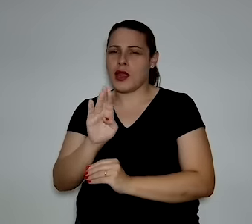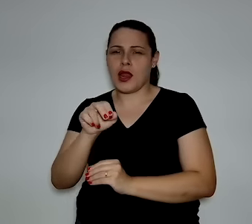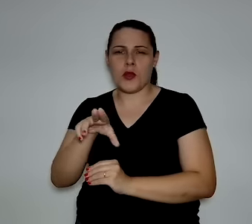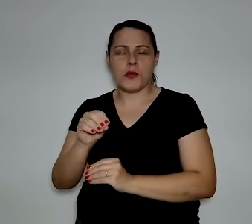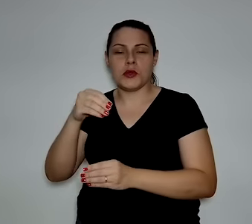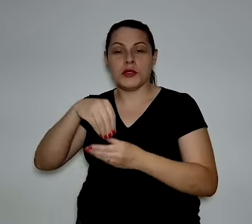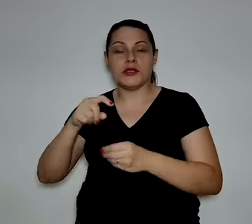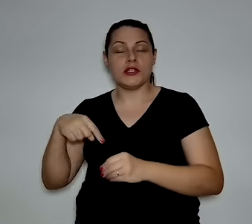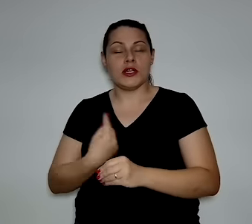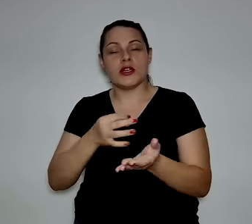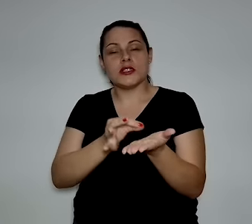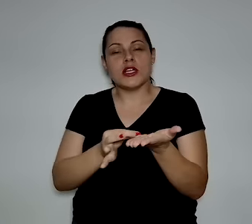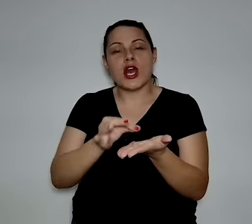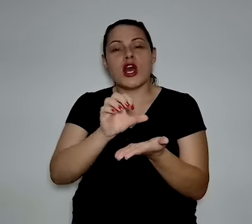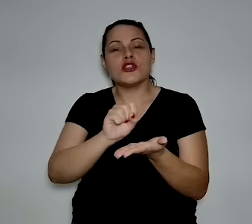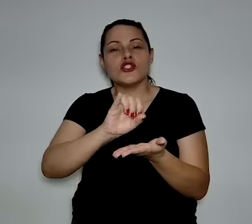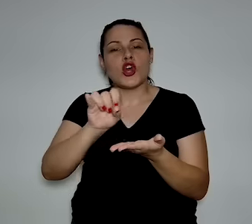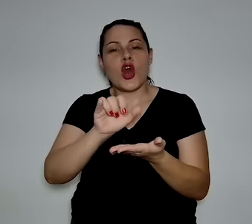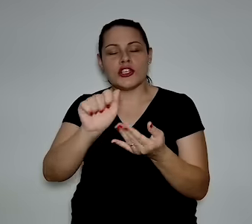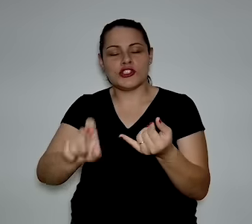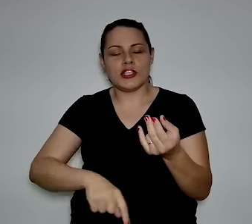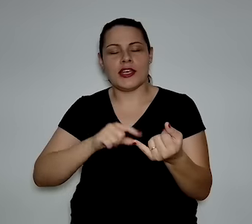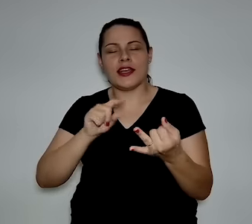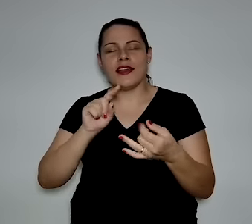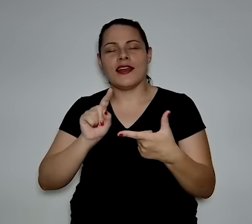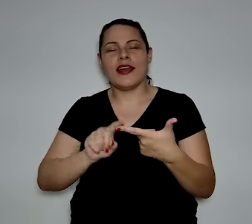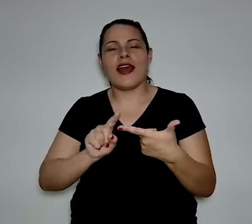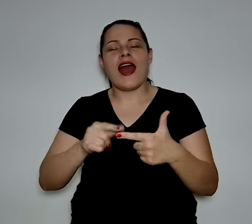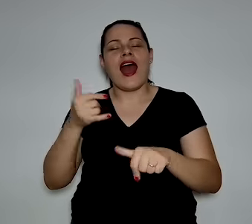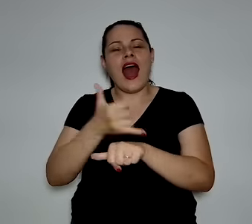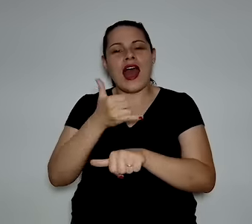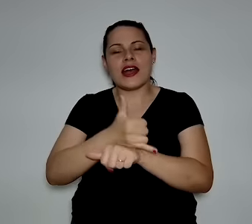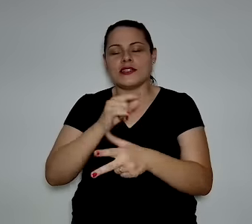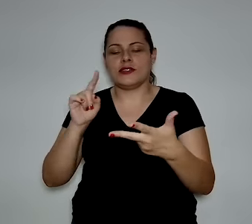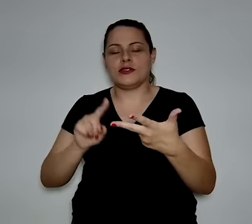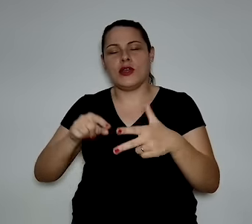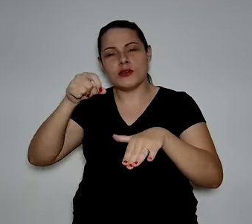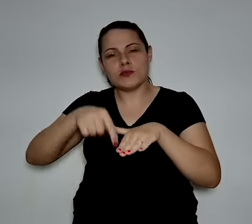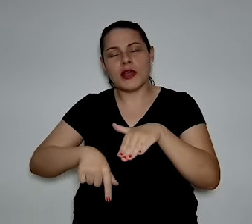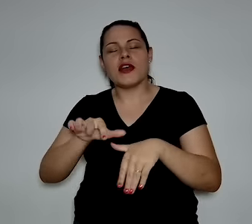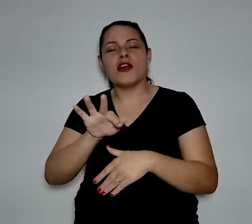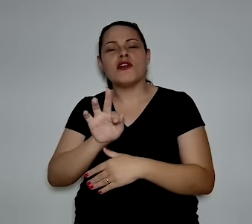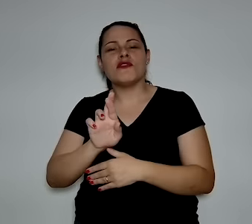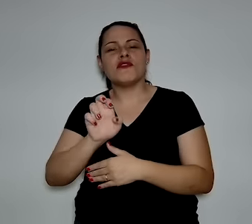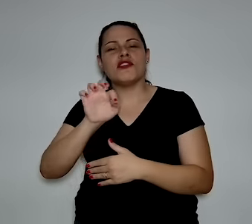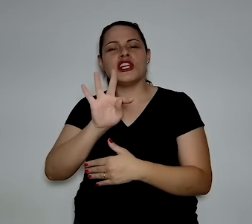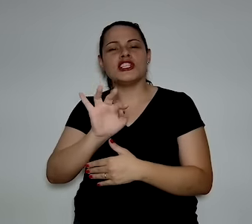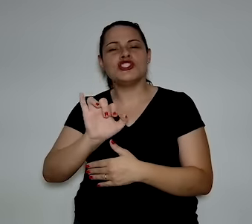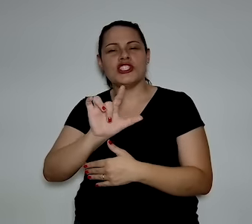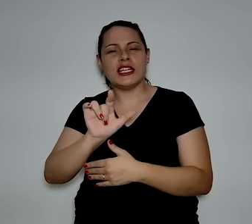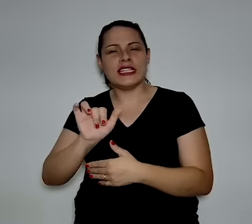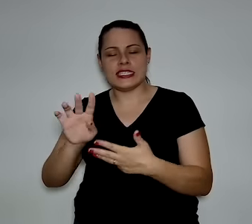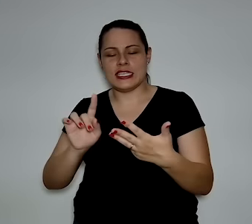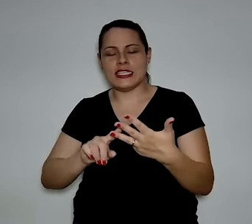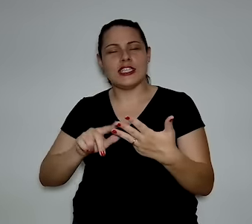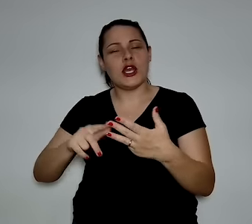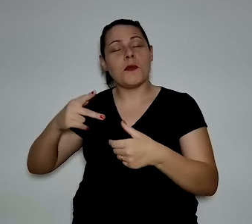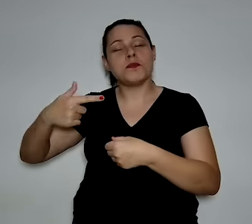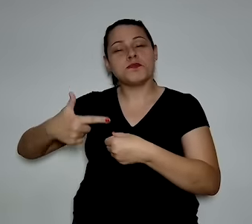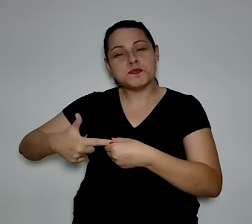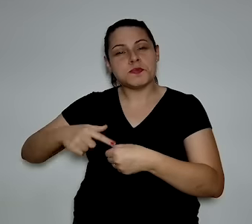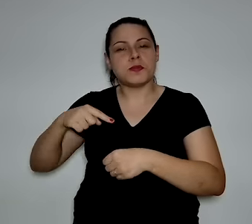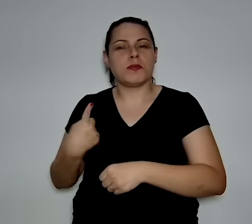de carbono, da nossa soja, do nosso aço, do fertilizante, do nosso petróleo também.